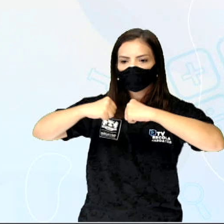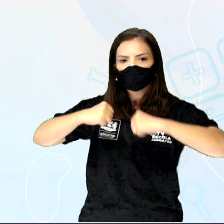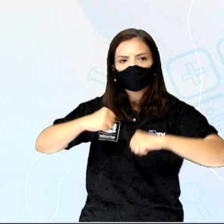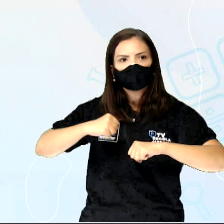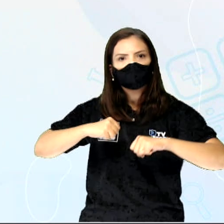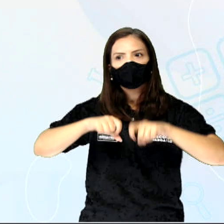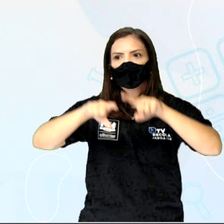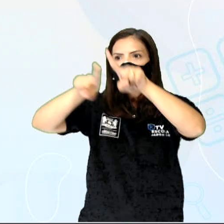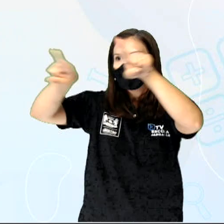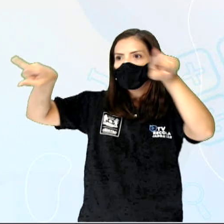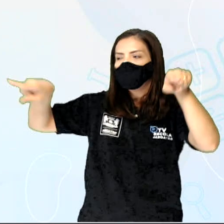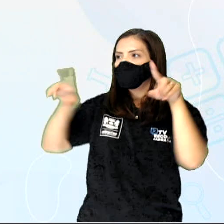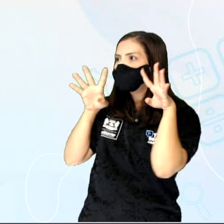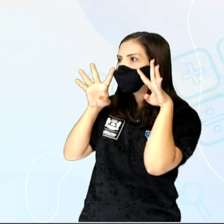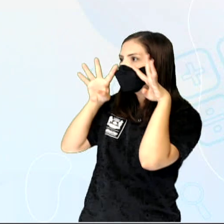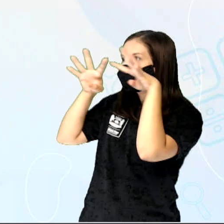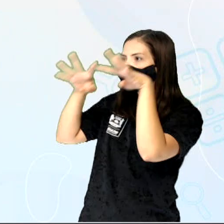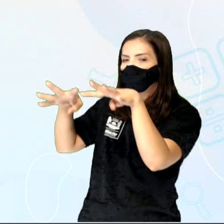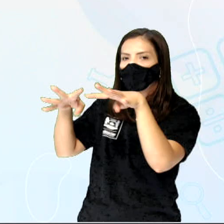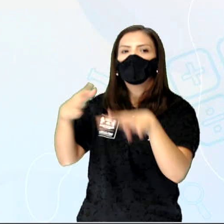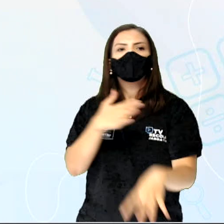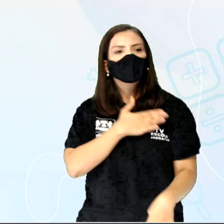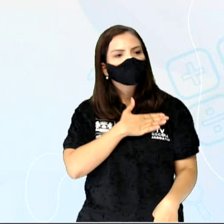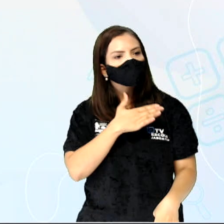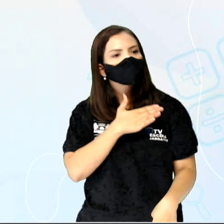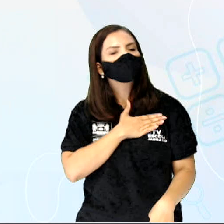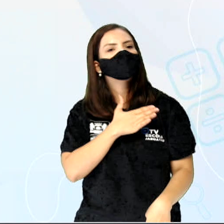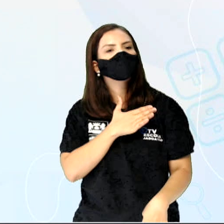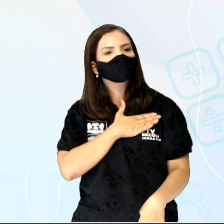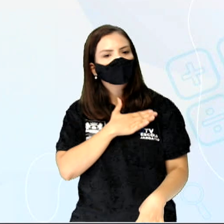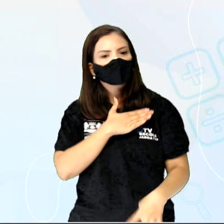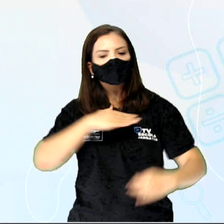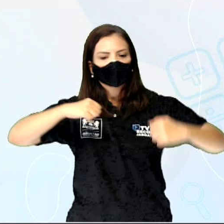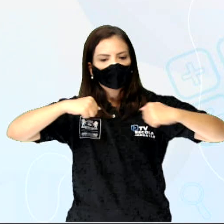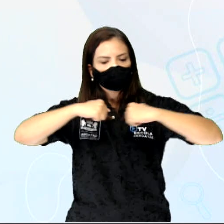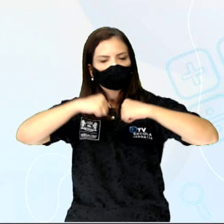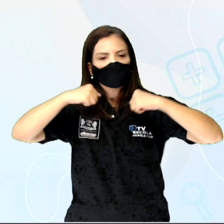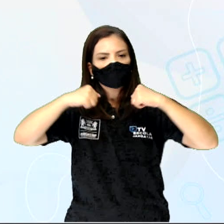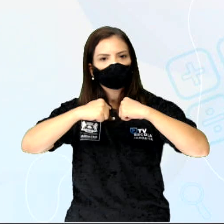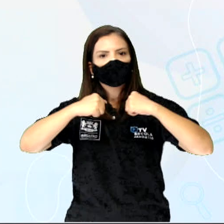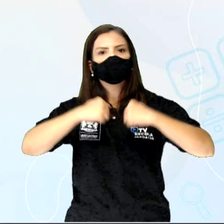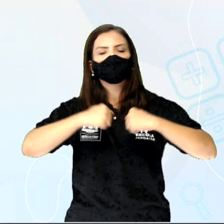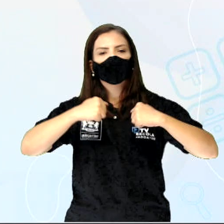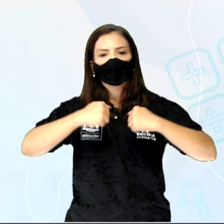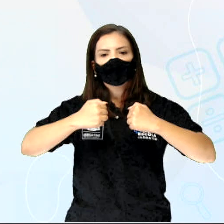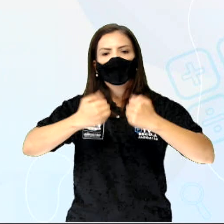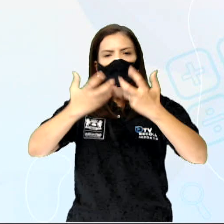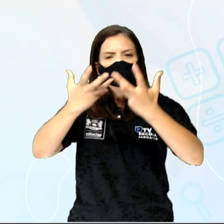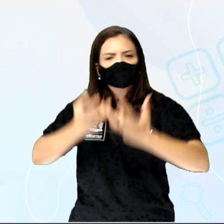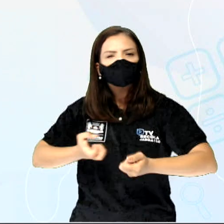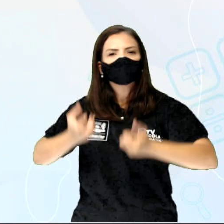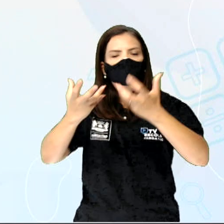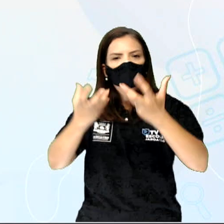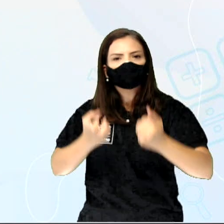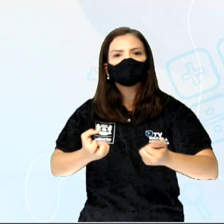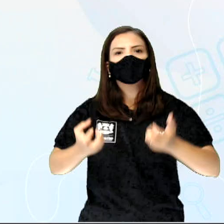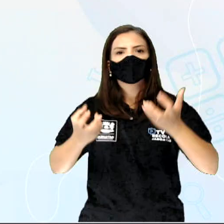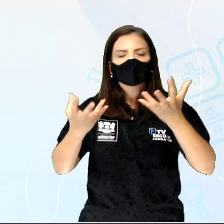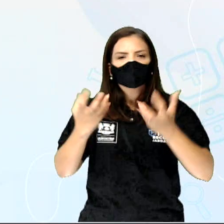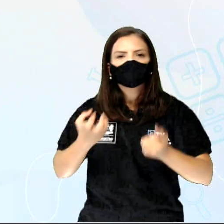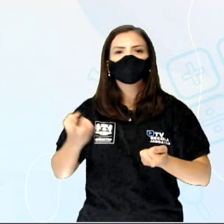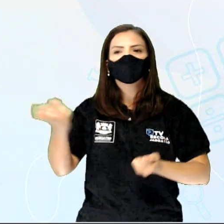incorporou isso à cultura. Lembra de cultura, da aula de cultura que a gente teve, que a cultura vai se construindo, ela é dinâmica,